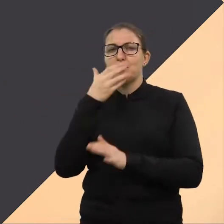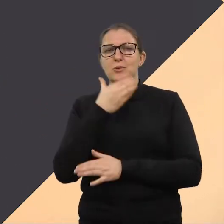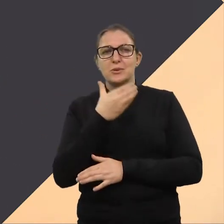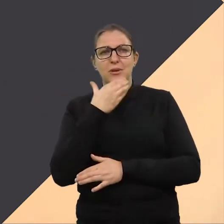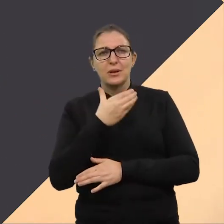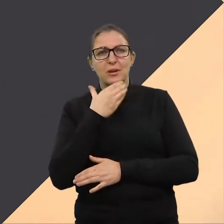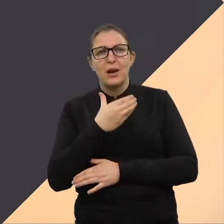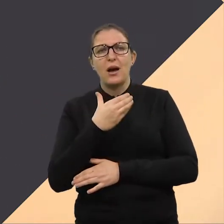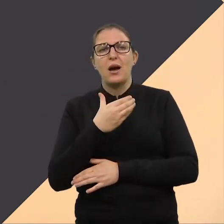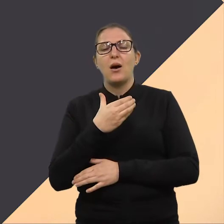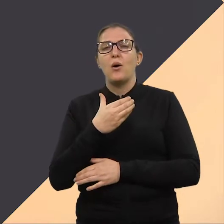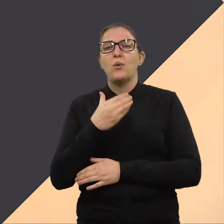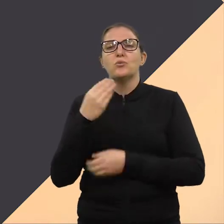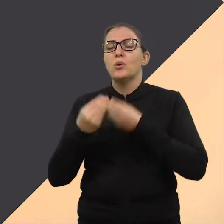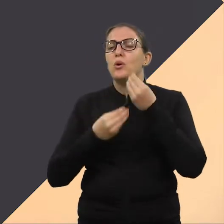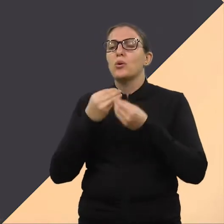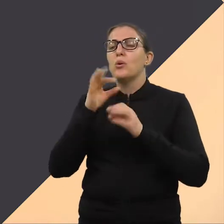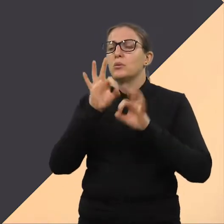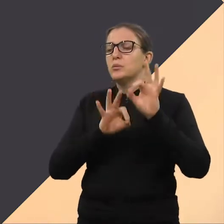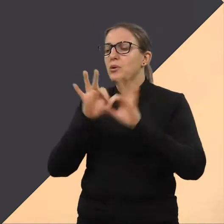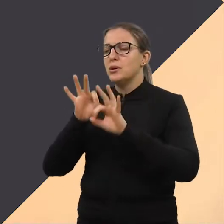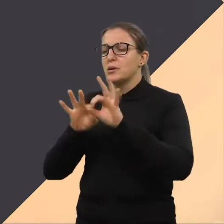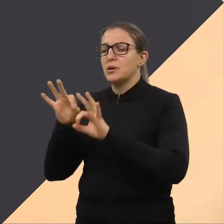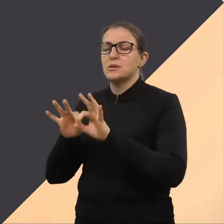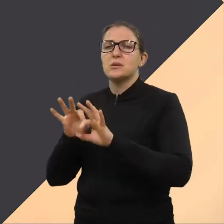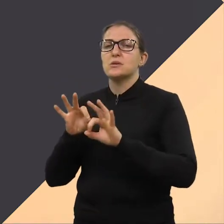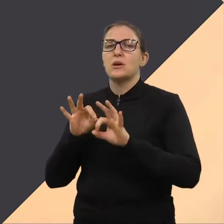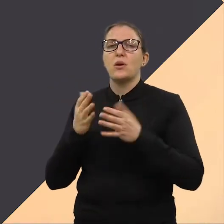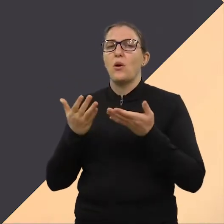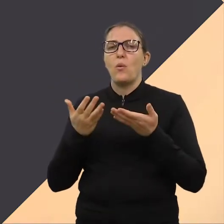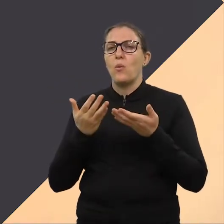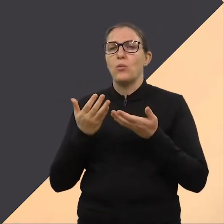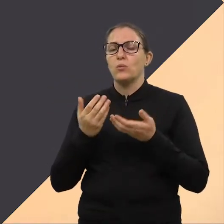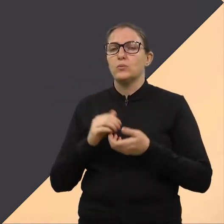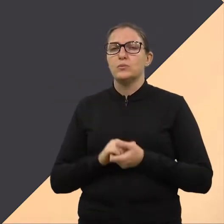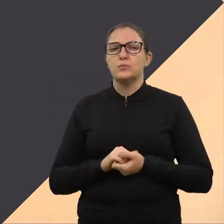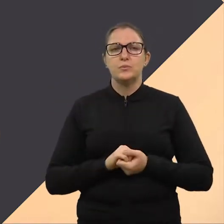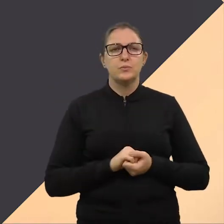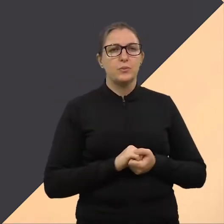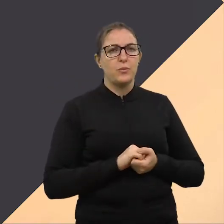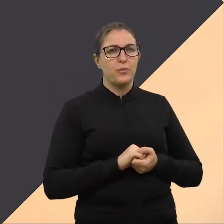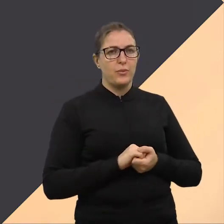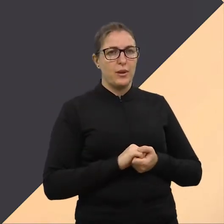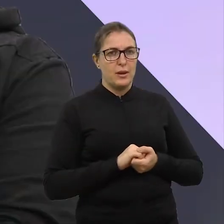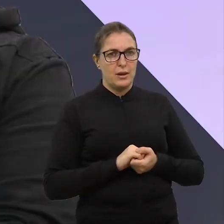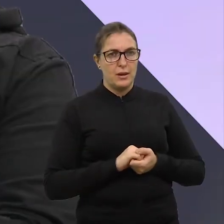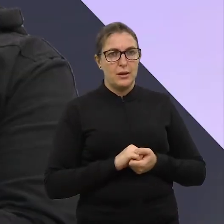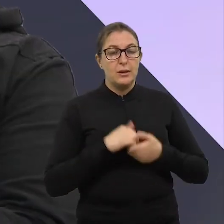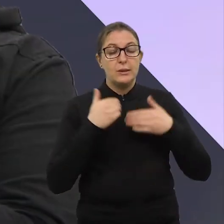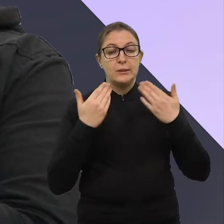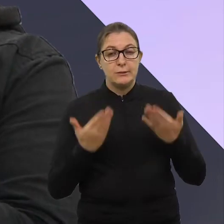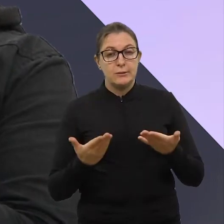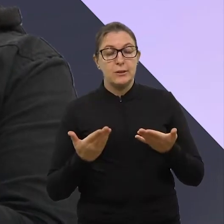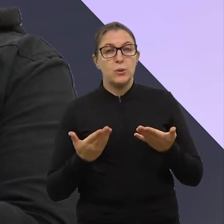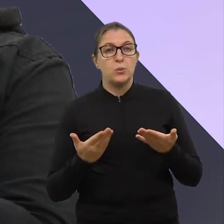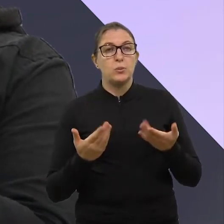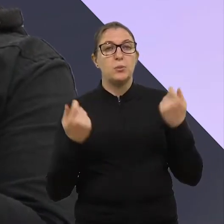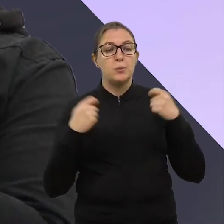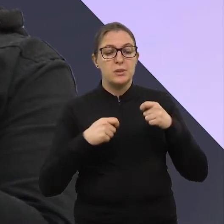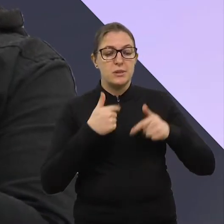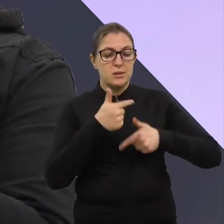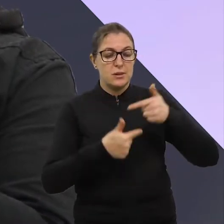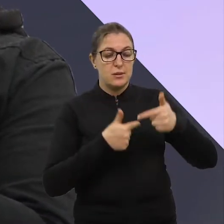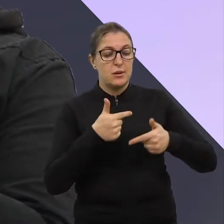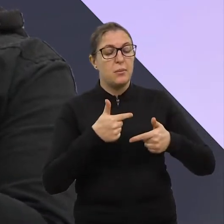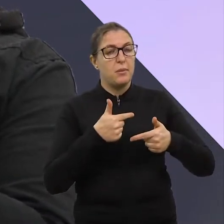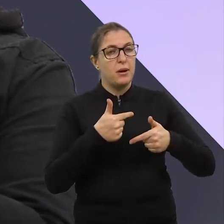figuras natalinas, duendes... Como é que está aqui? Como é que vocês estão pensando isso? É, Cris, a